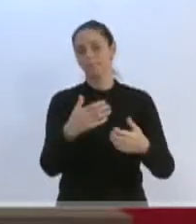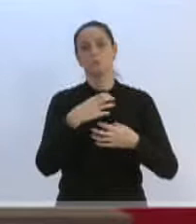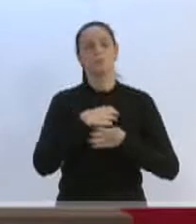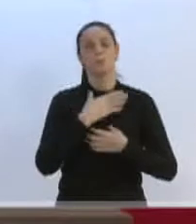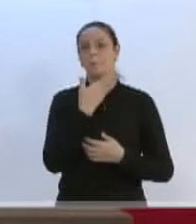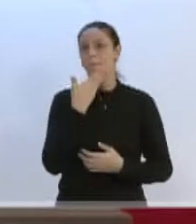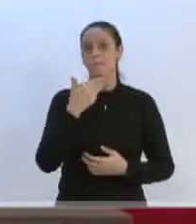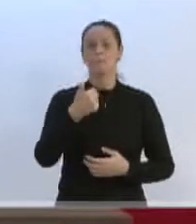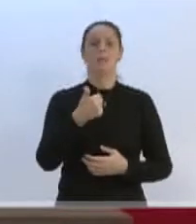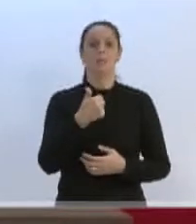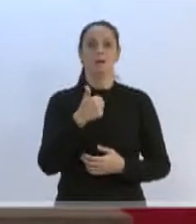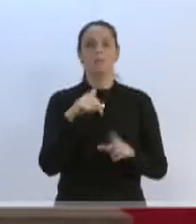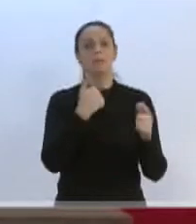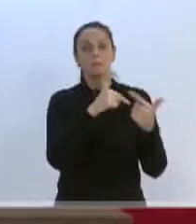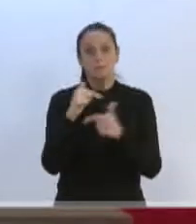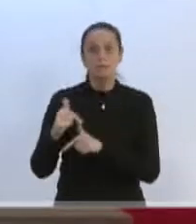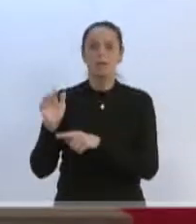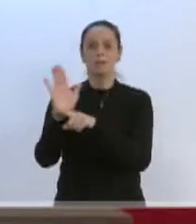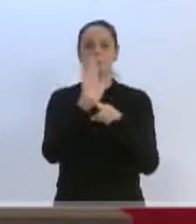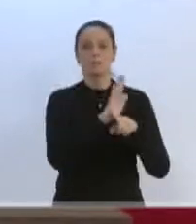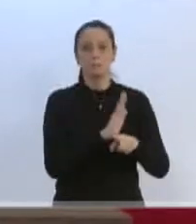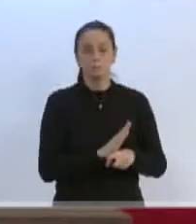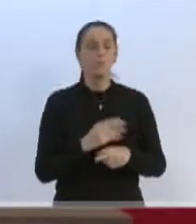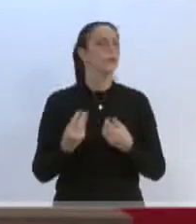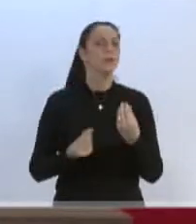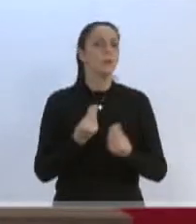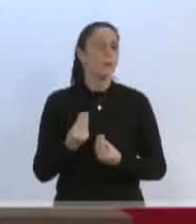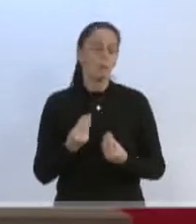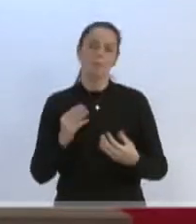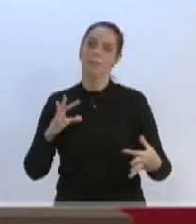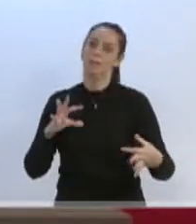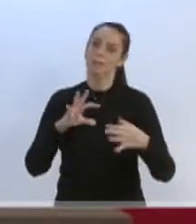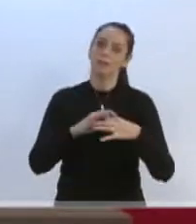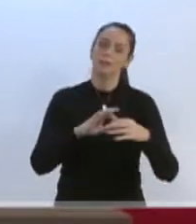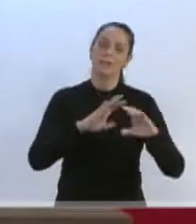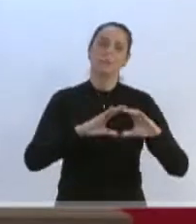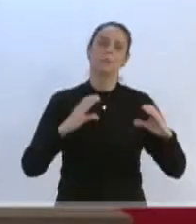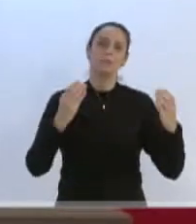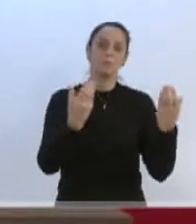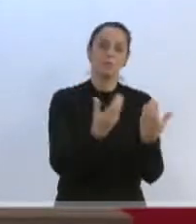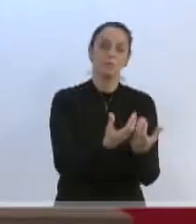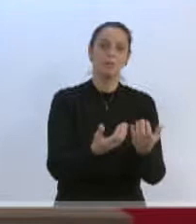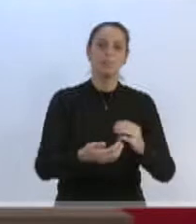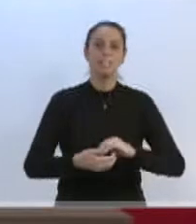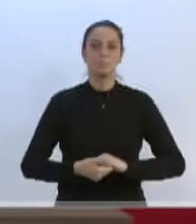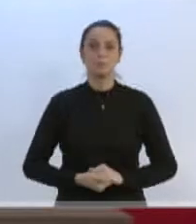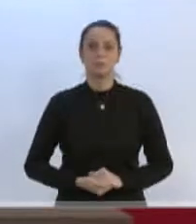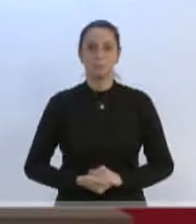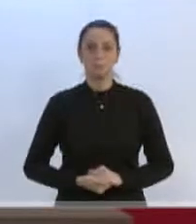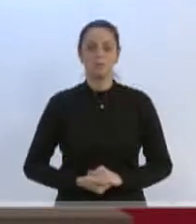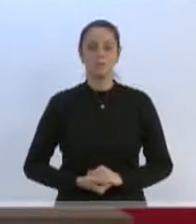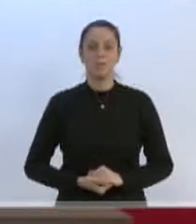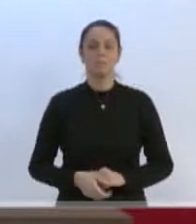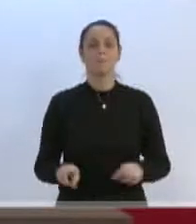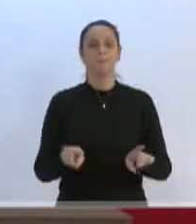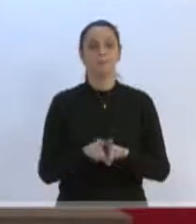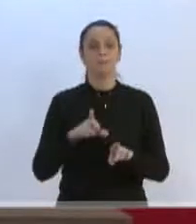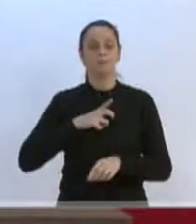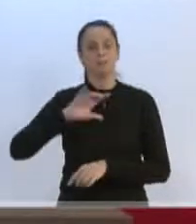de trabalhar pela cidade é trabalhar junto com a comunidade. Eu tive a oportunidade